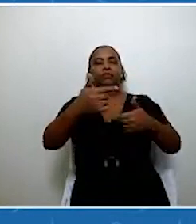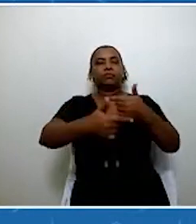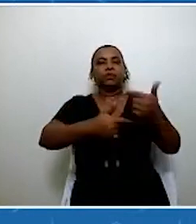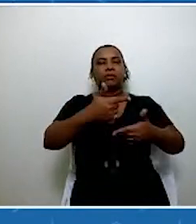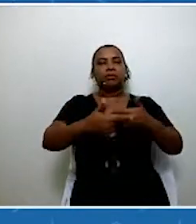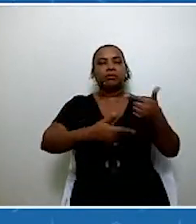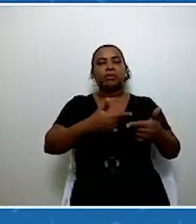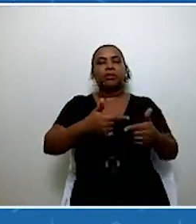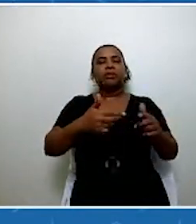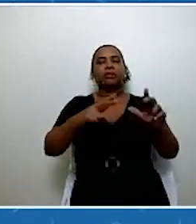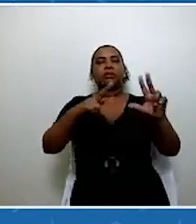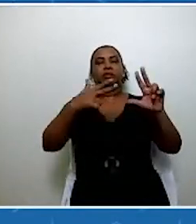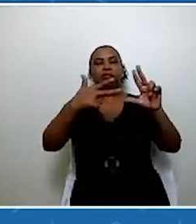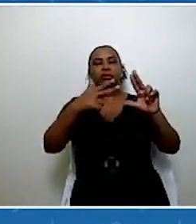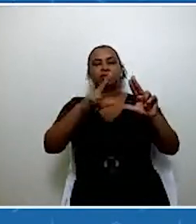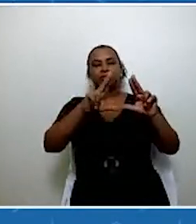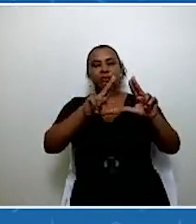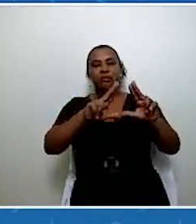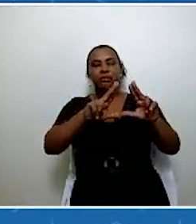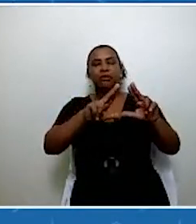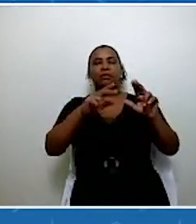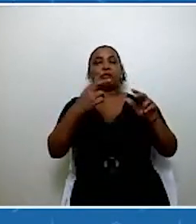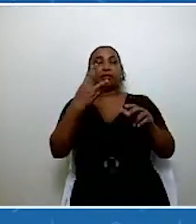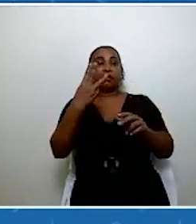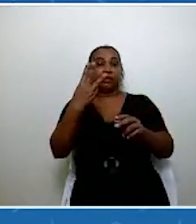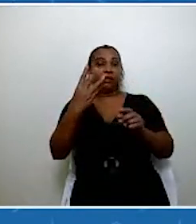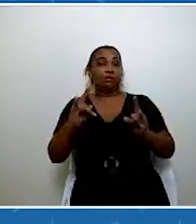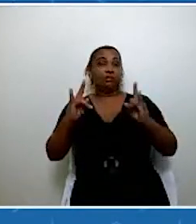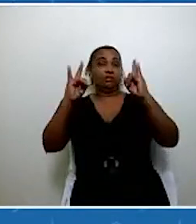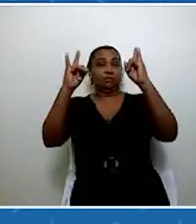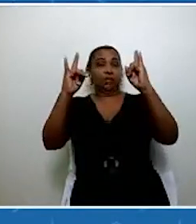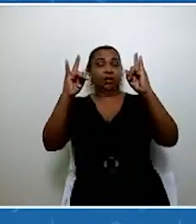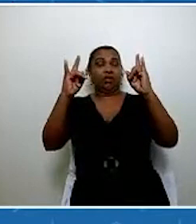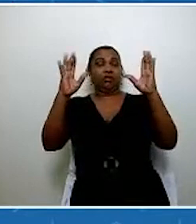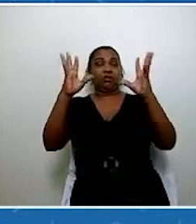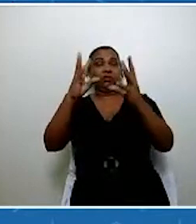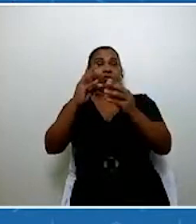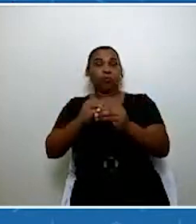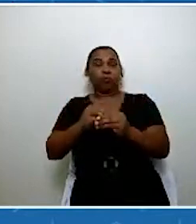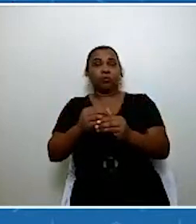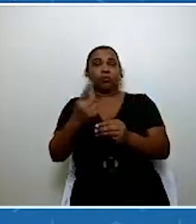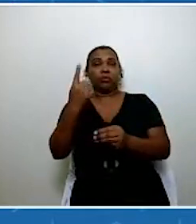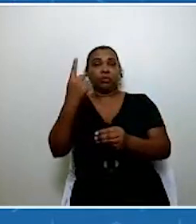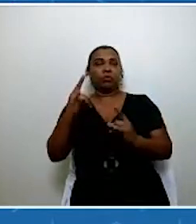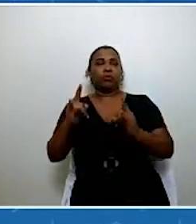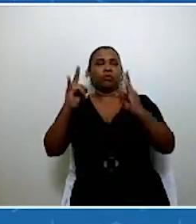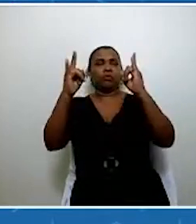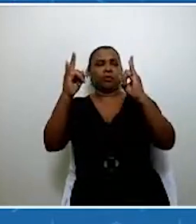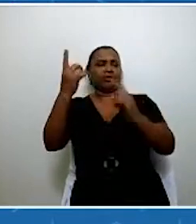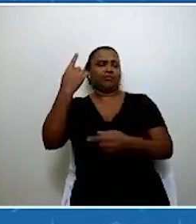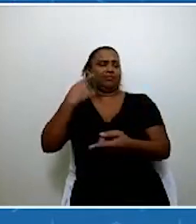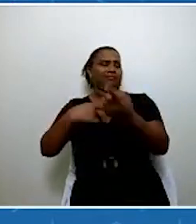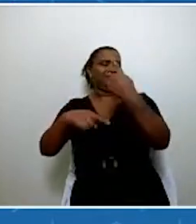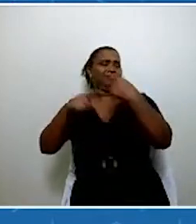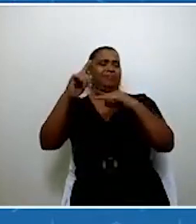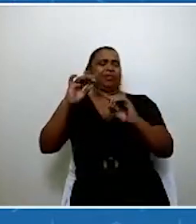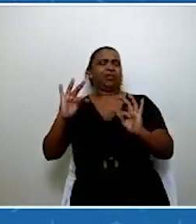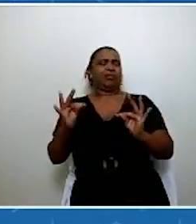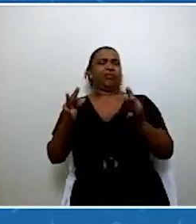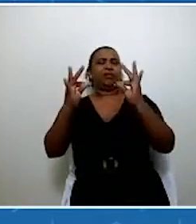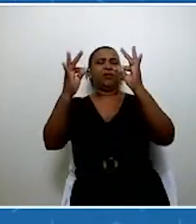prédios para um prédio, e um prédio muito mais moderno, já com vários dispositivos e